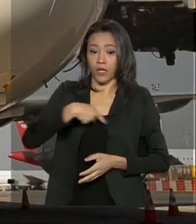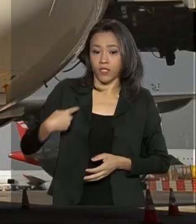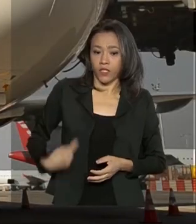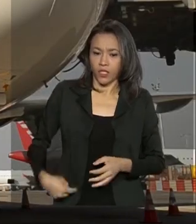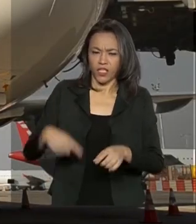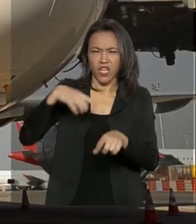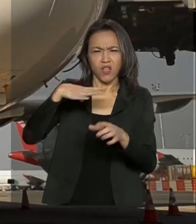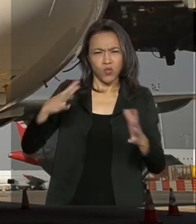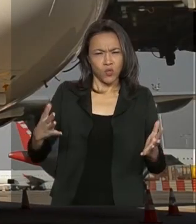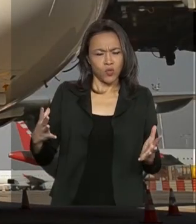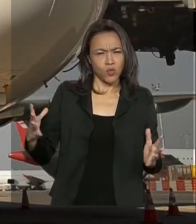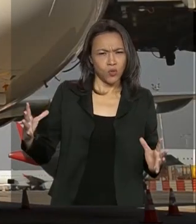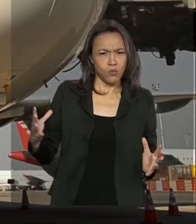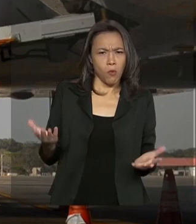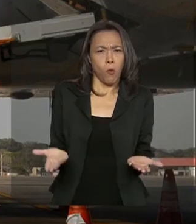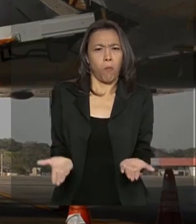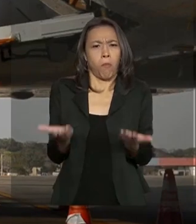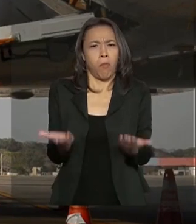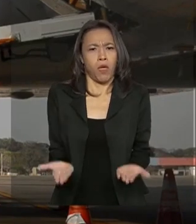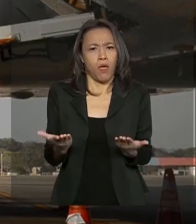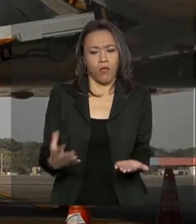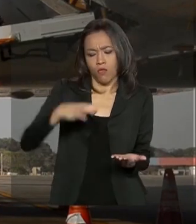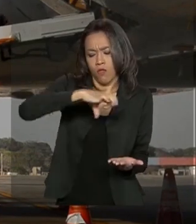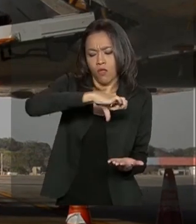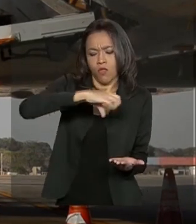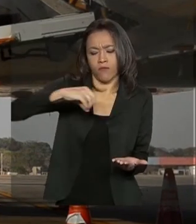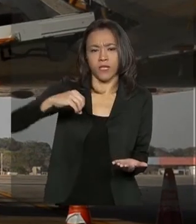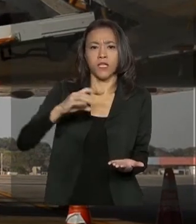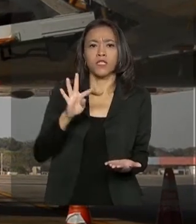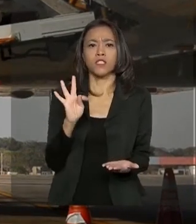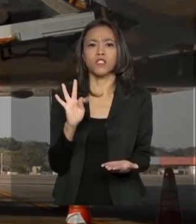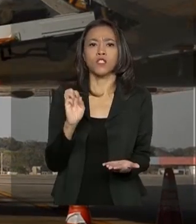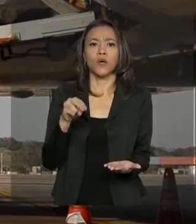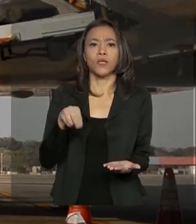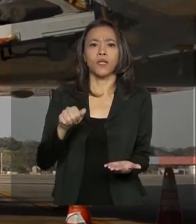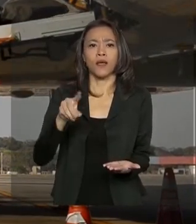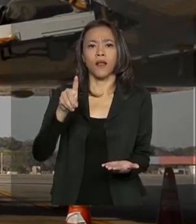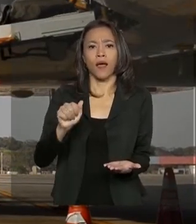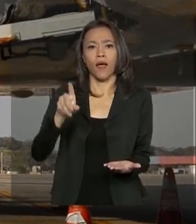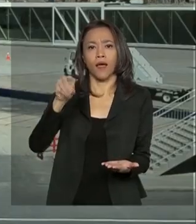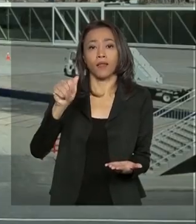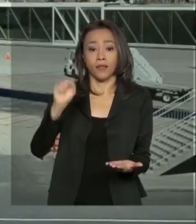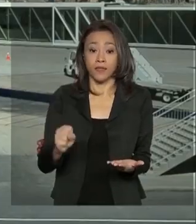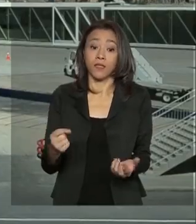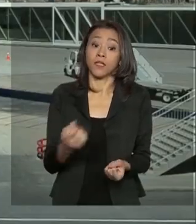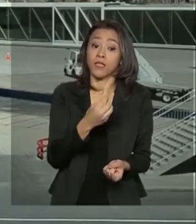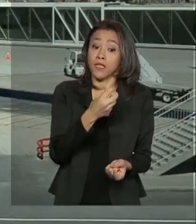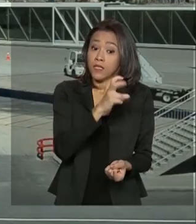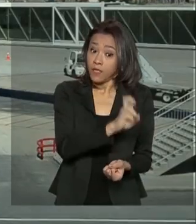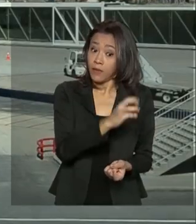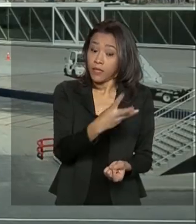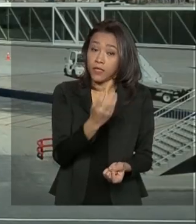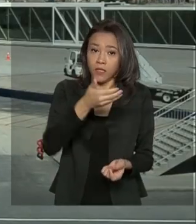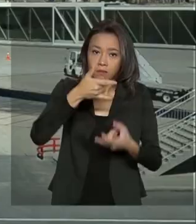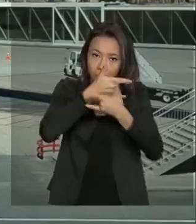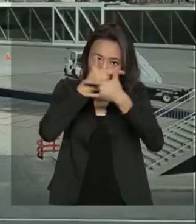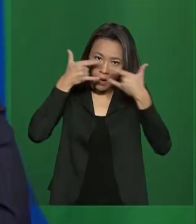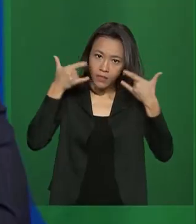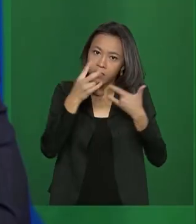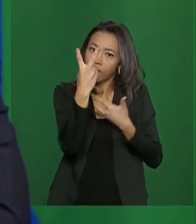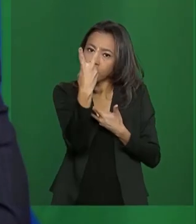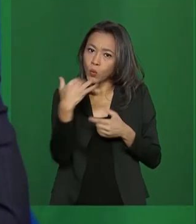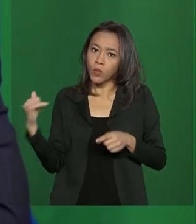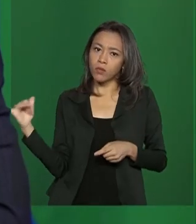toneladas, deve chegar ao Brasil na próxima semana. São 53 toneladas de máscaras que virão em duas aeronaves.